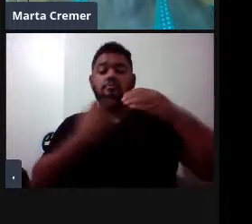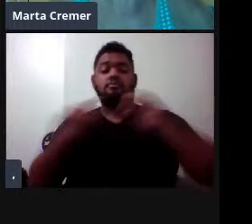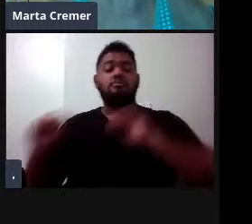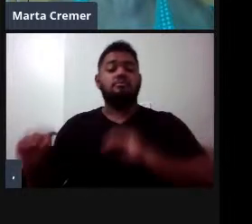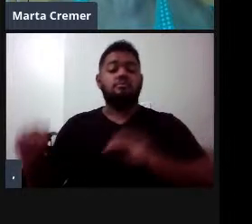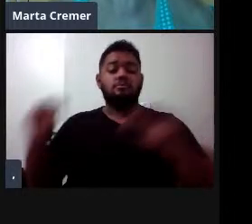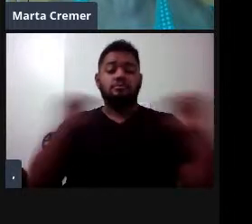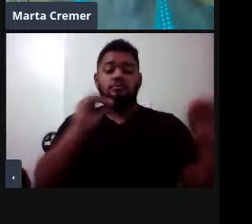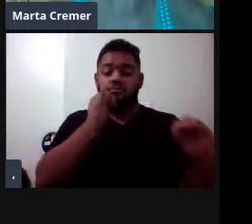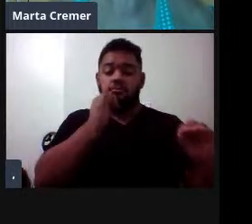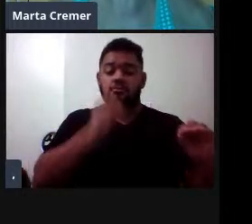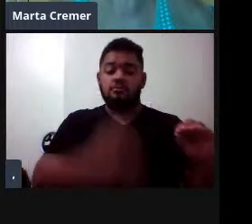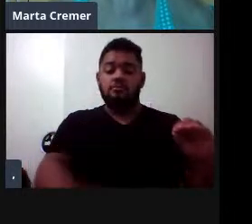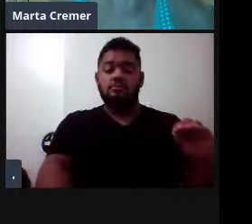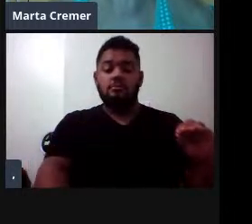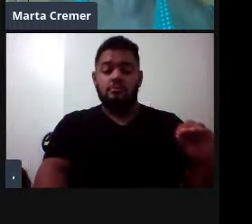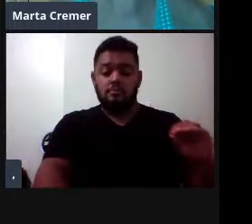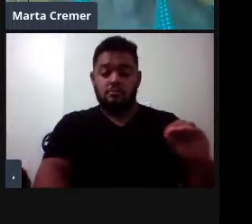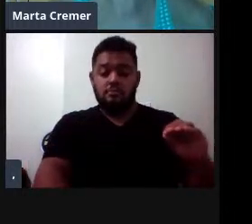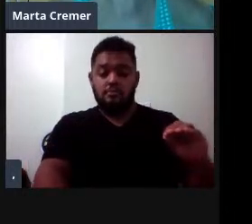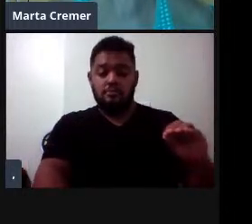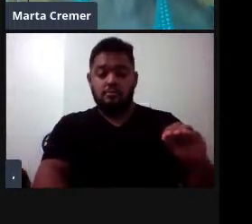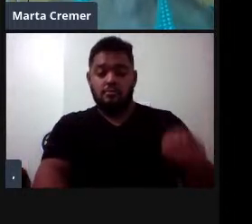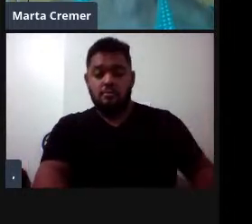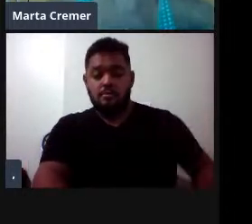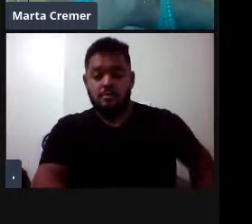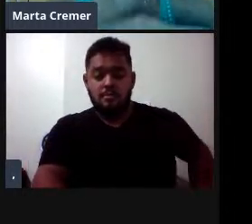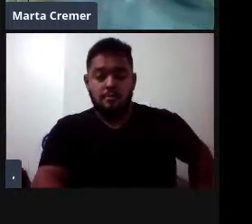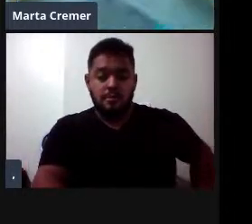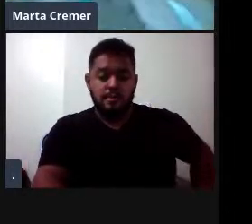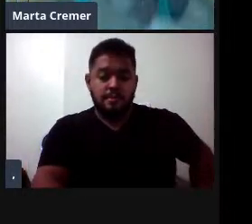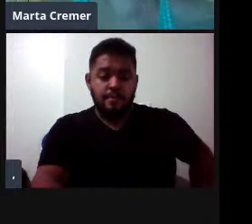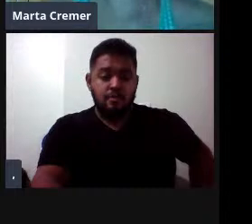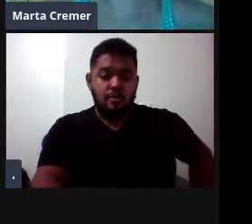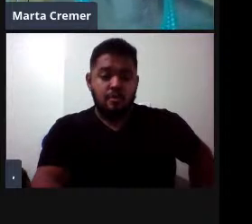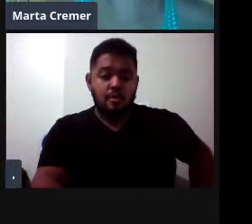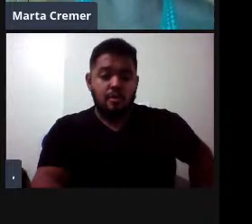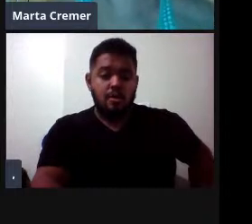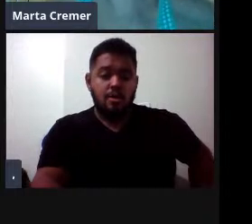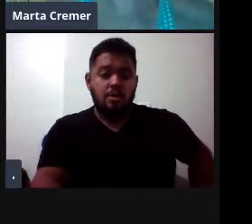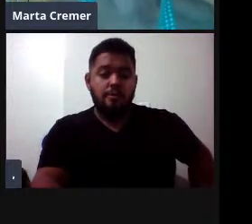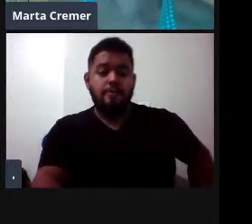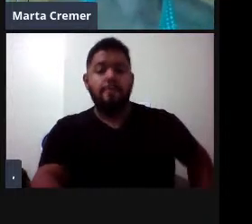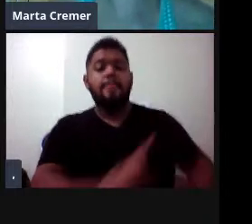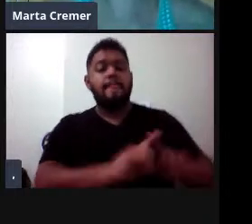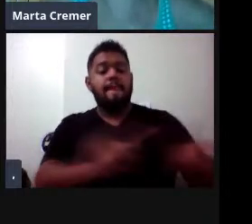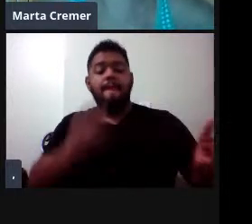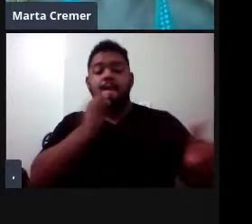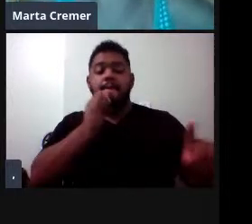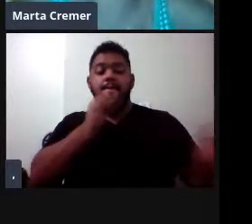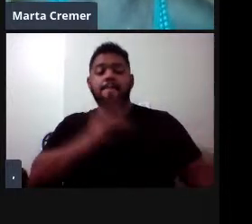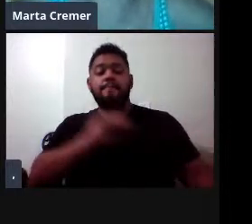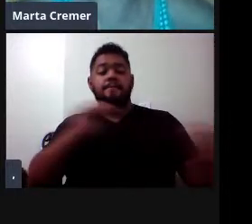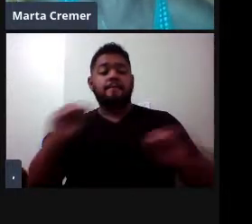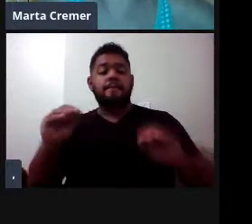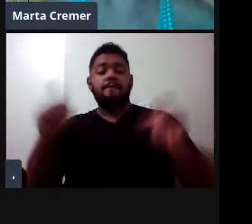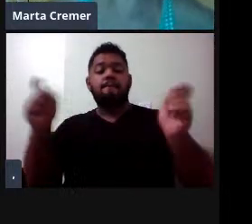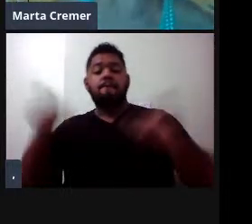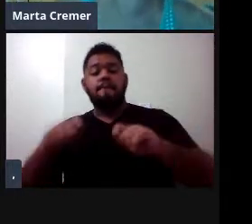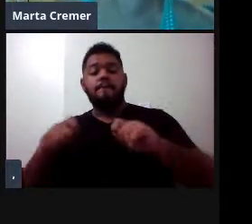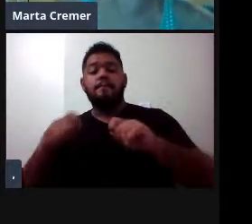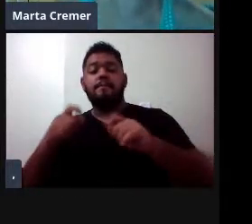né, esses ganchinhos aqui tem um pouco a ver com a migração, mas as migrações delas para as áreas de alimentação, reprodução, elas não